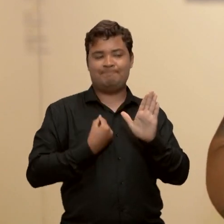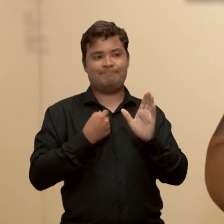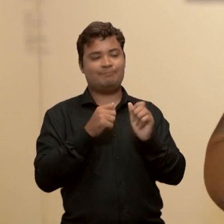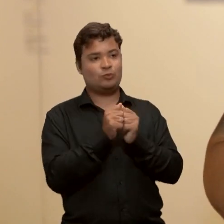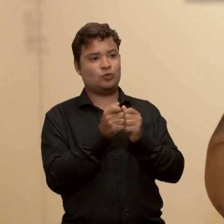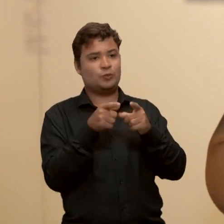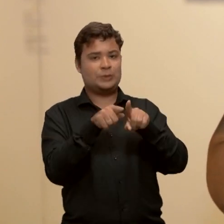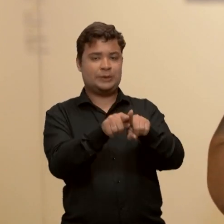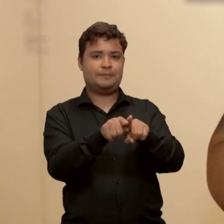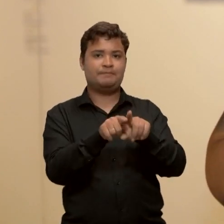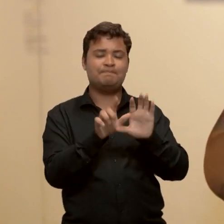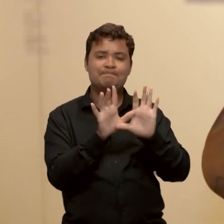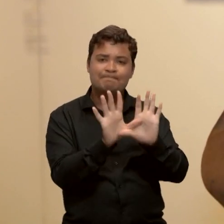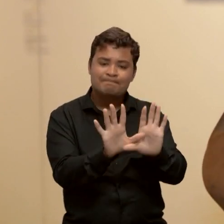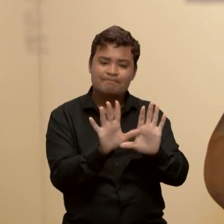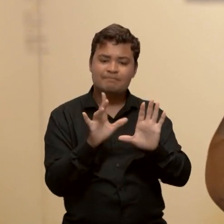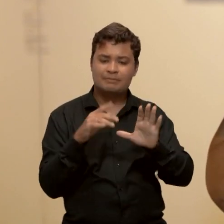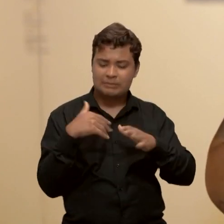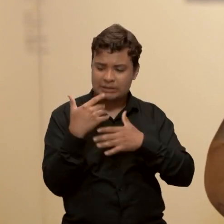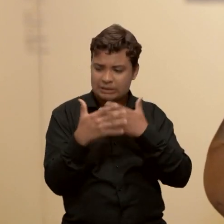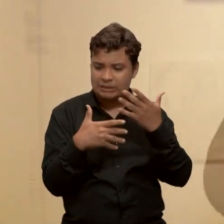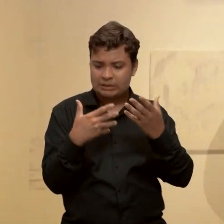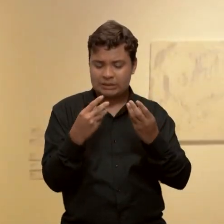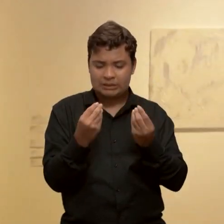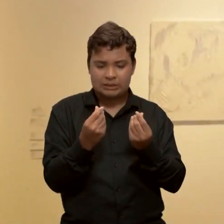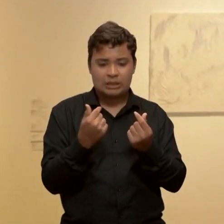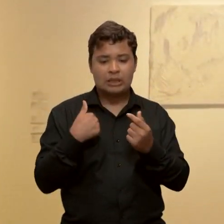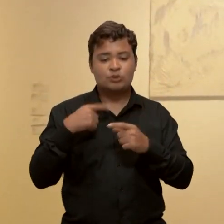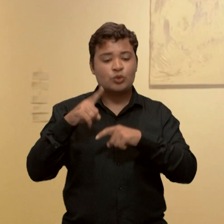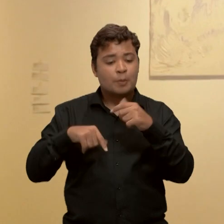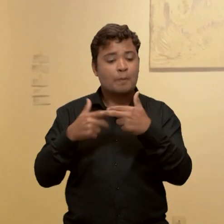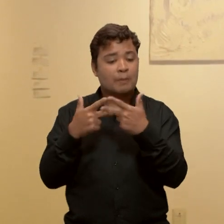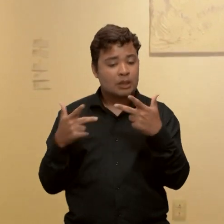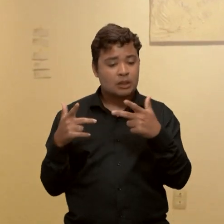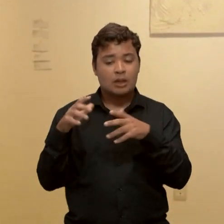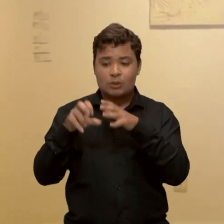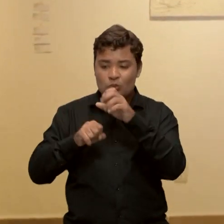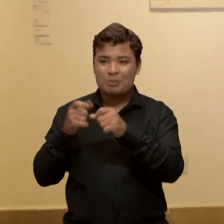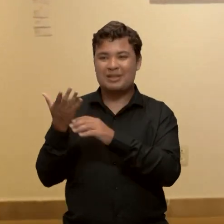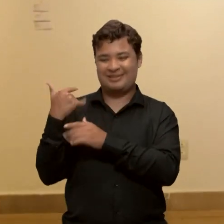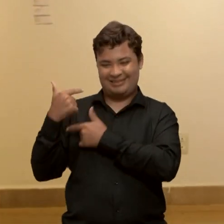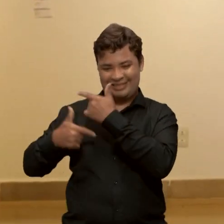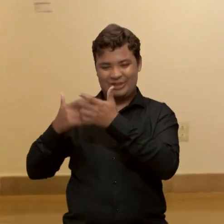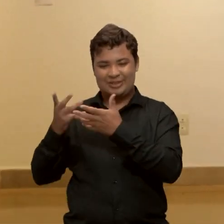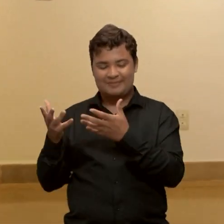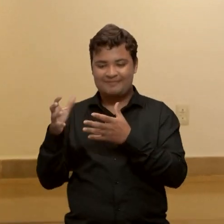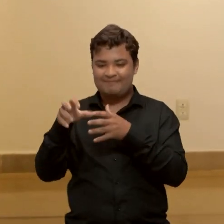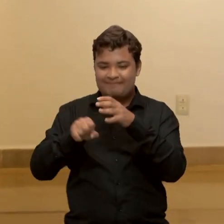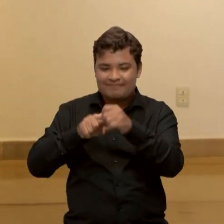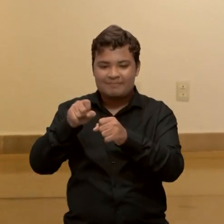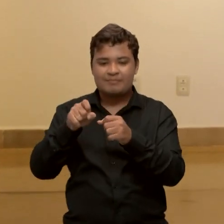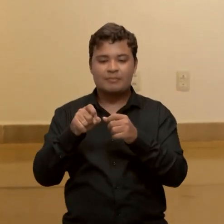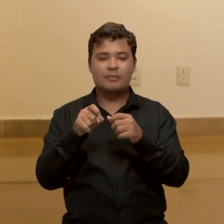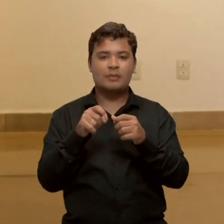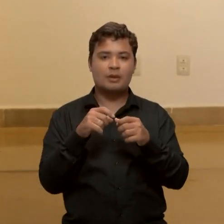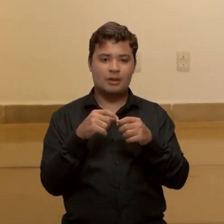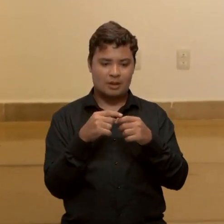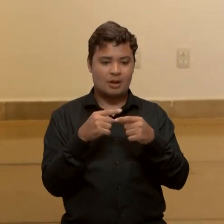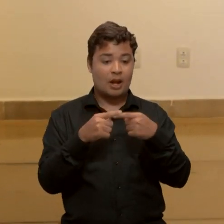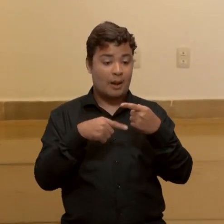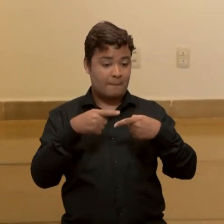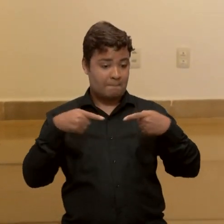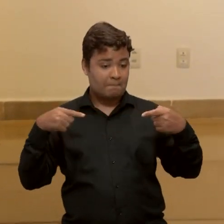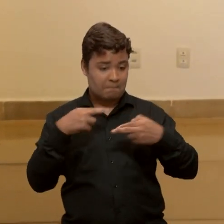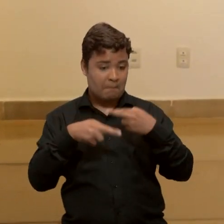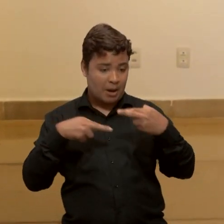foi migrando para um caminho em que eu fui resgatando materiais que eu já trabalhava antes. Então eu resgatei o barbante, é um material muito presente